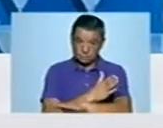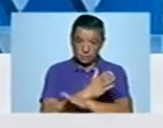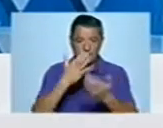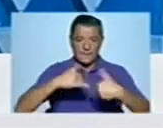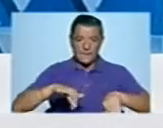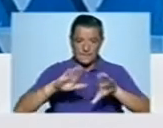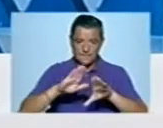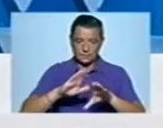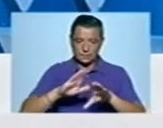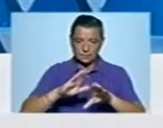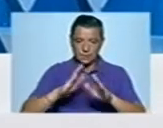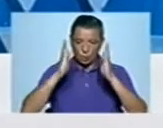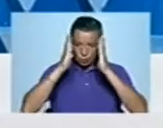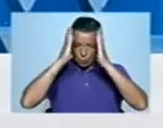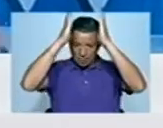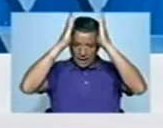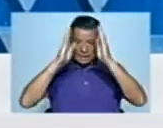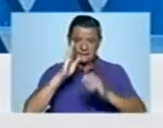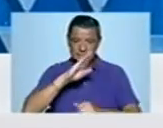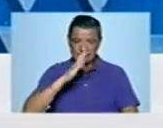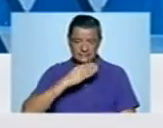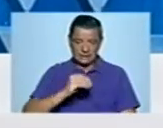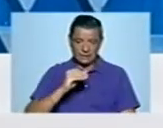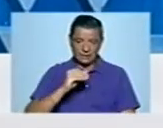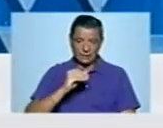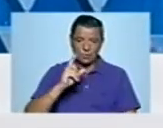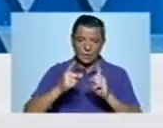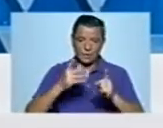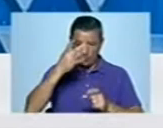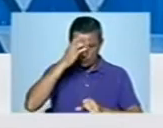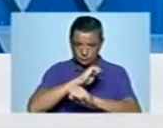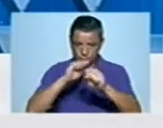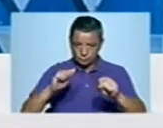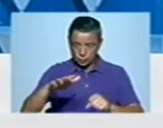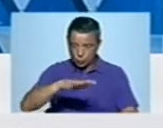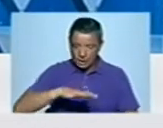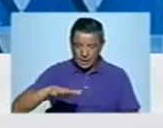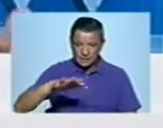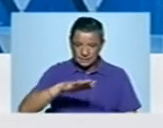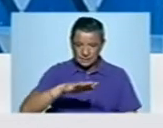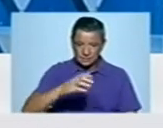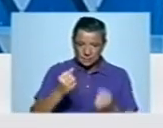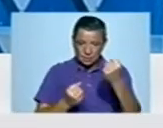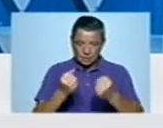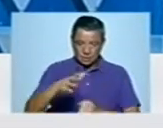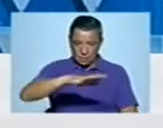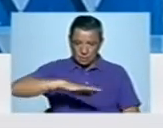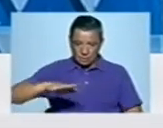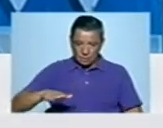Pelo menos para ficar em Tomar. Mas se ainda quiserem assistir, o é que aconselha? Há local para estacionamento